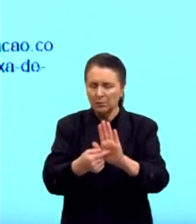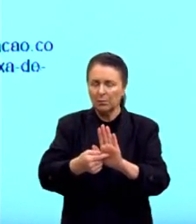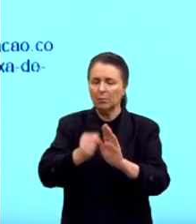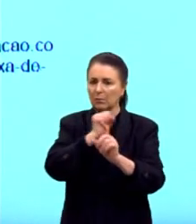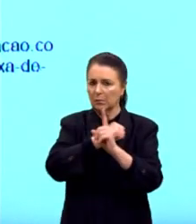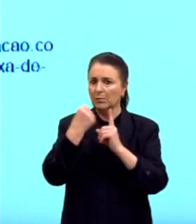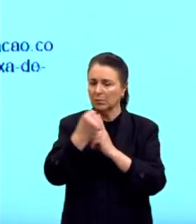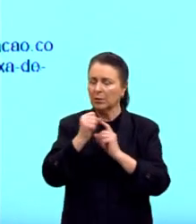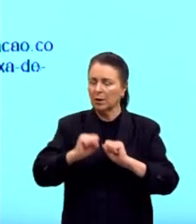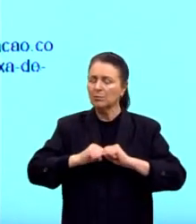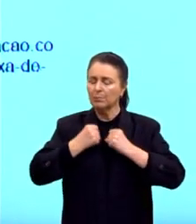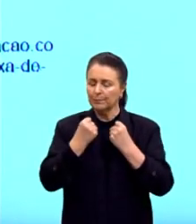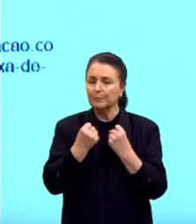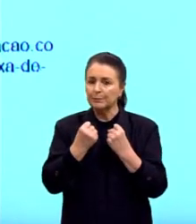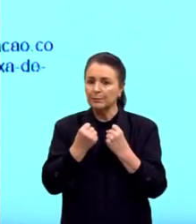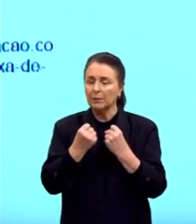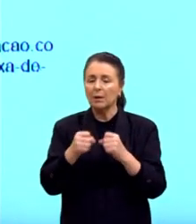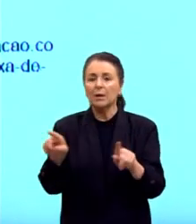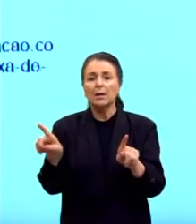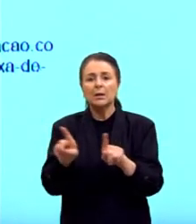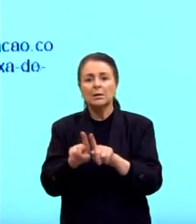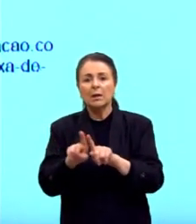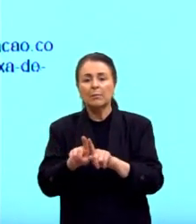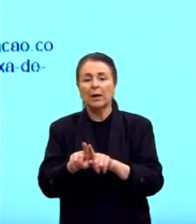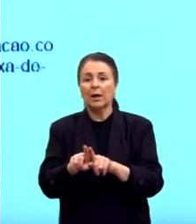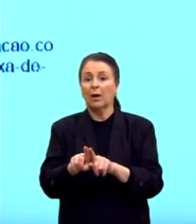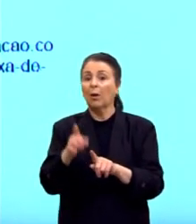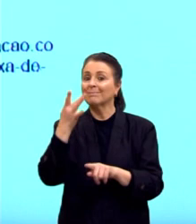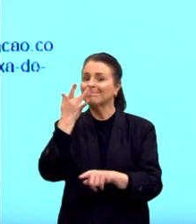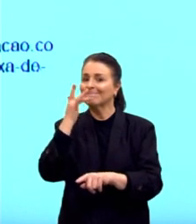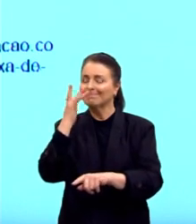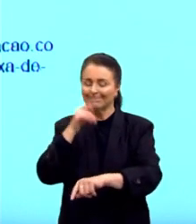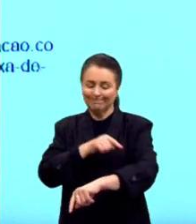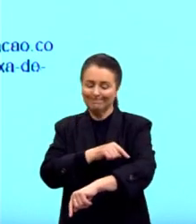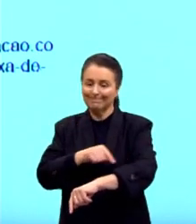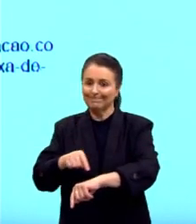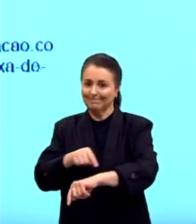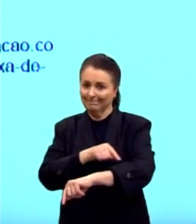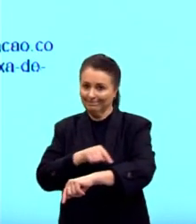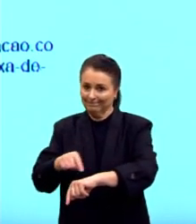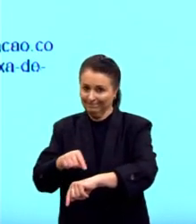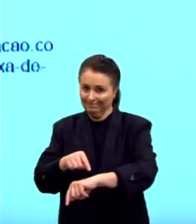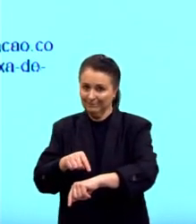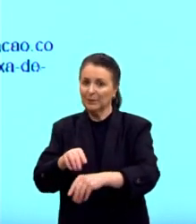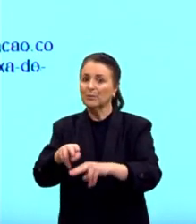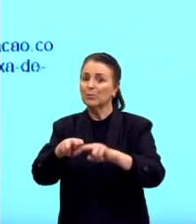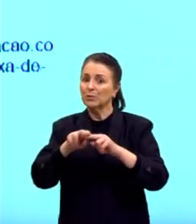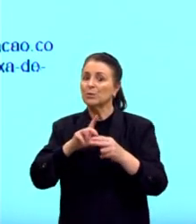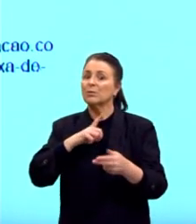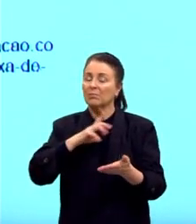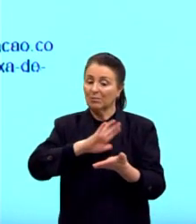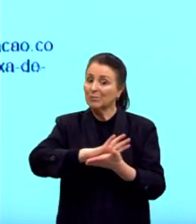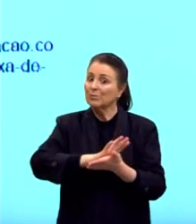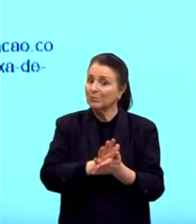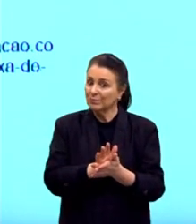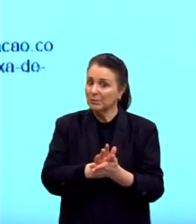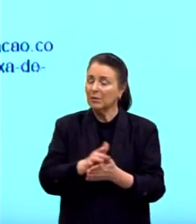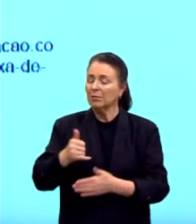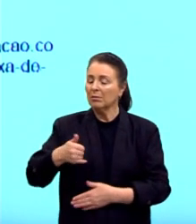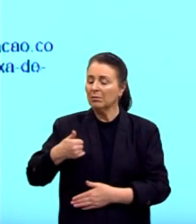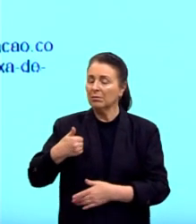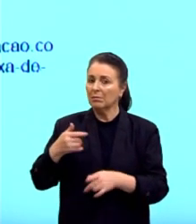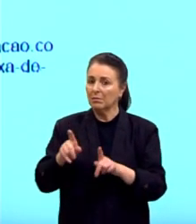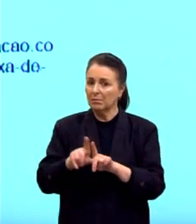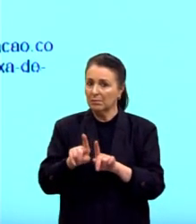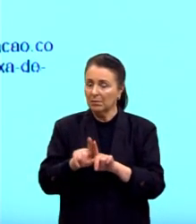também, sempre, a cor branca é menor número, por isso a discriminação, enfim. E por idade, é claro,